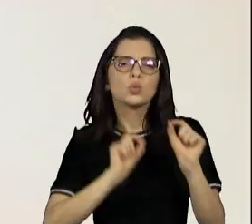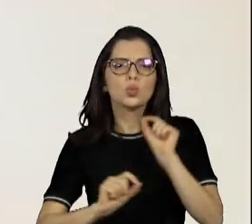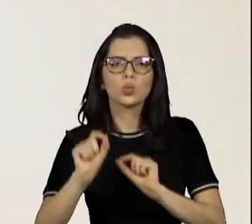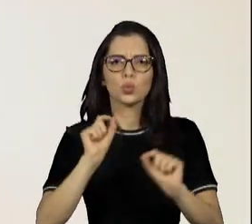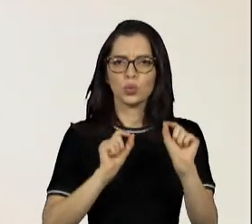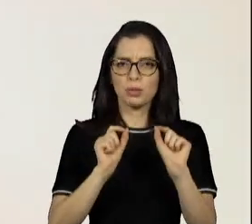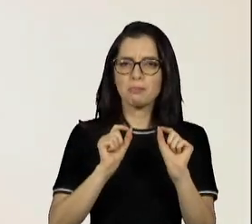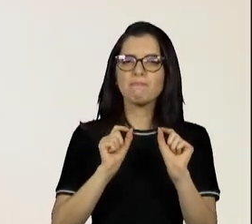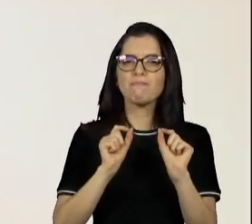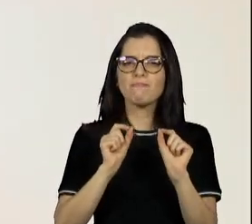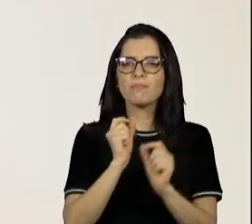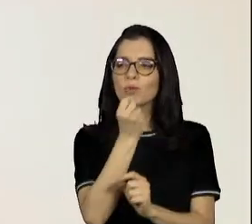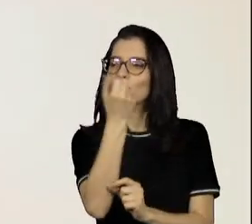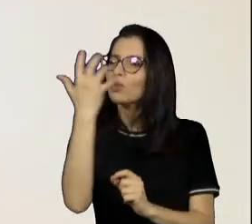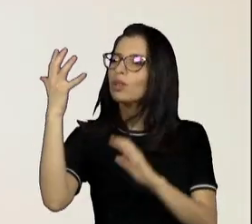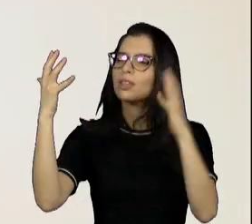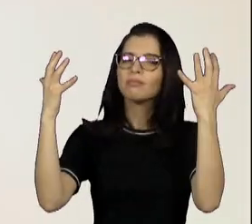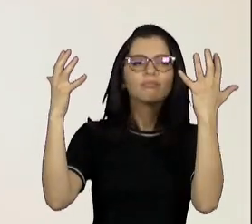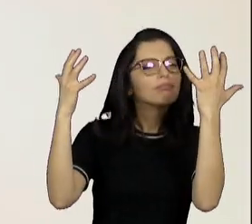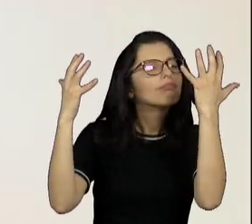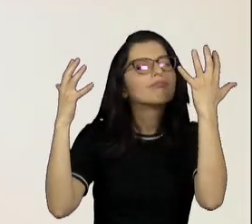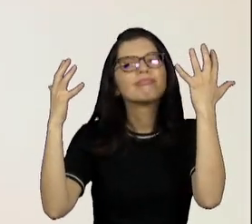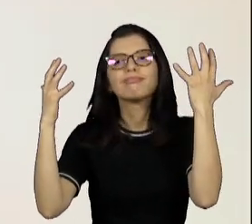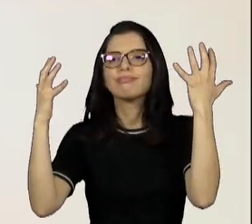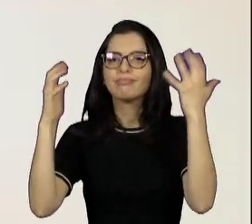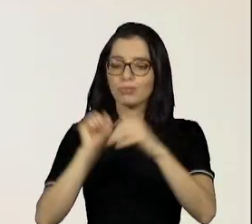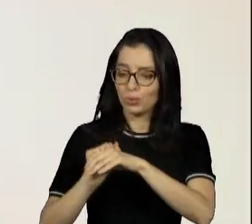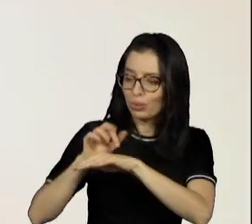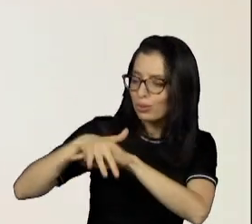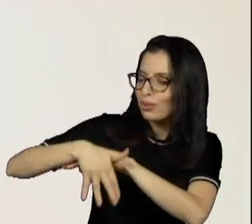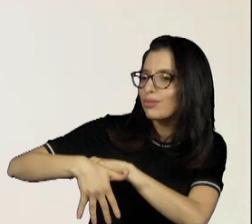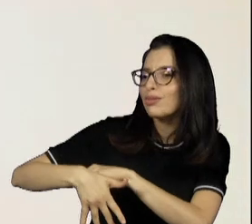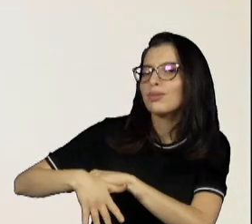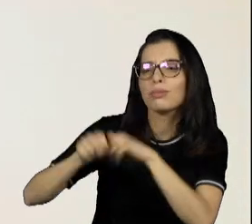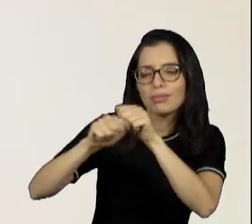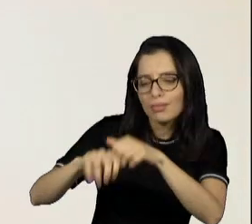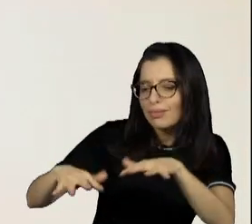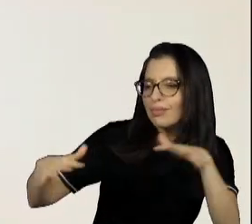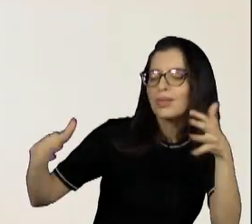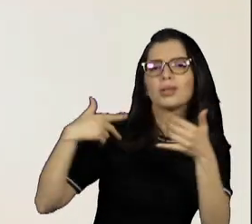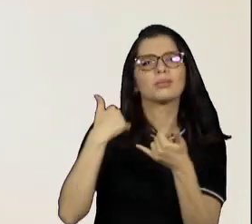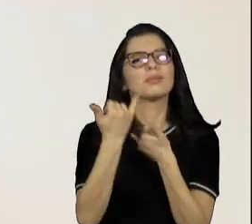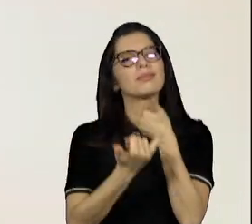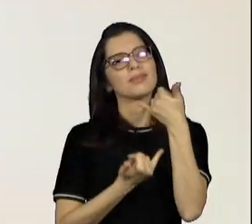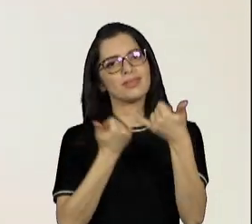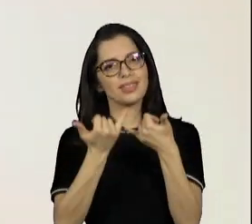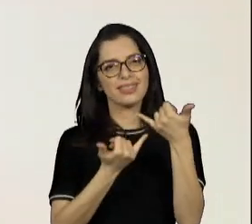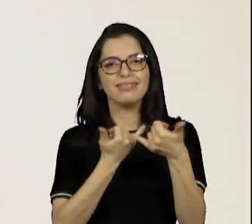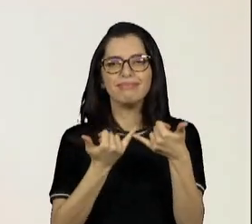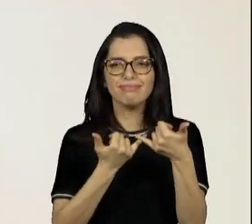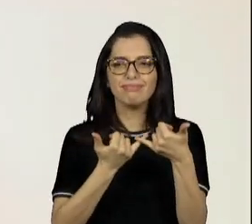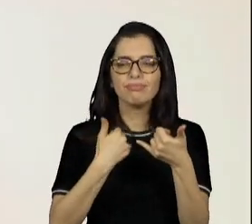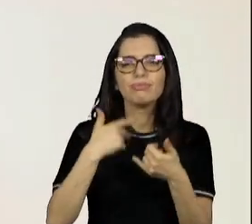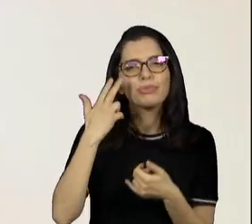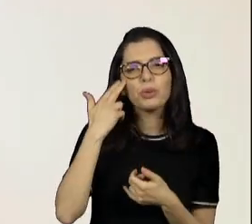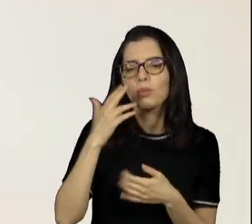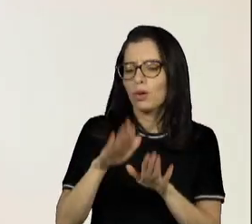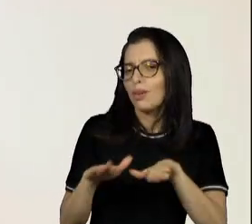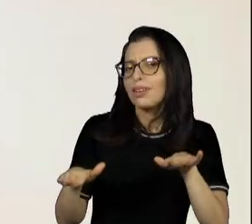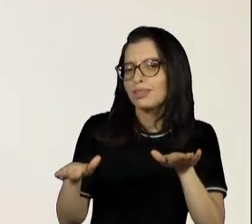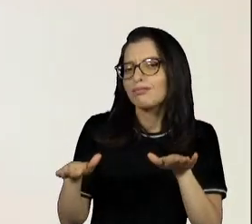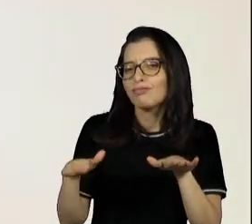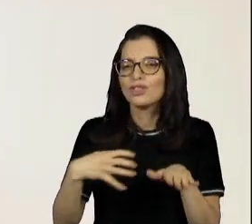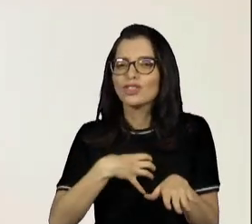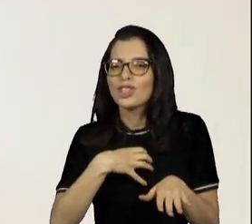natureza, tomando banho de cachoeira, de mar, então as coisas que eu mais brincava, tirando as brincadeiras normais de criança, mas